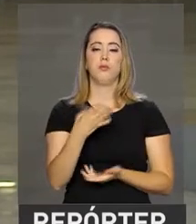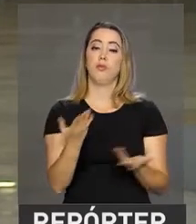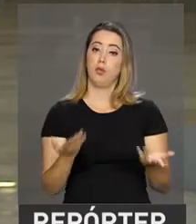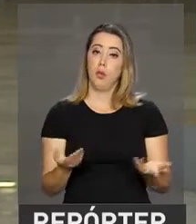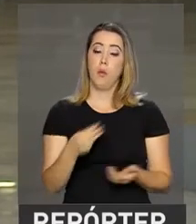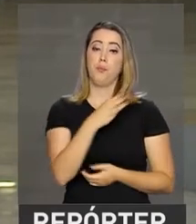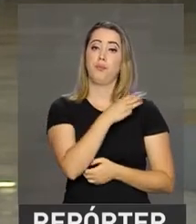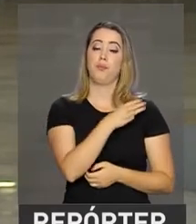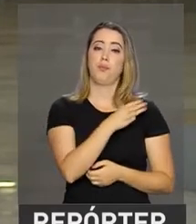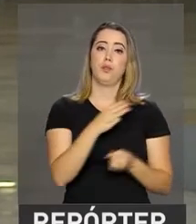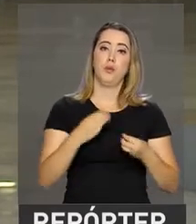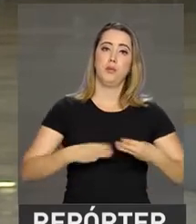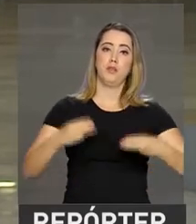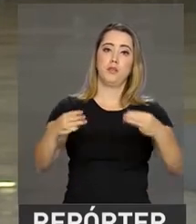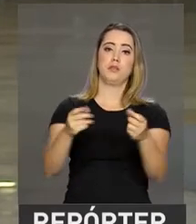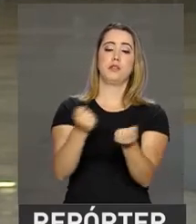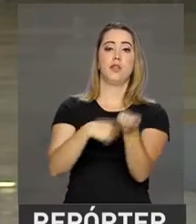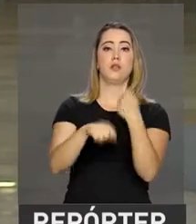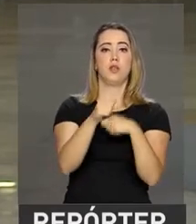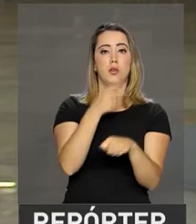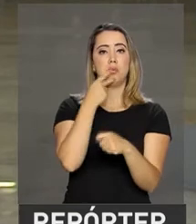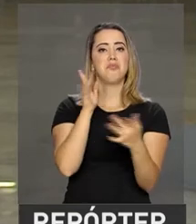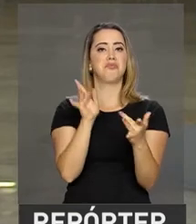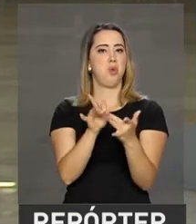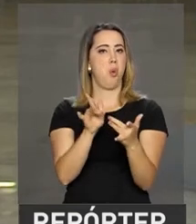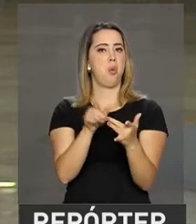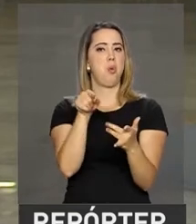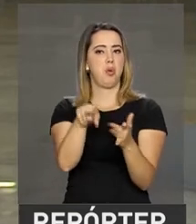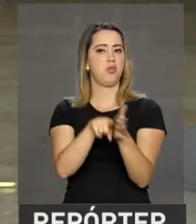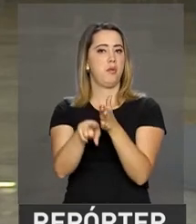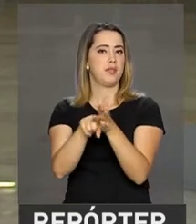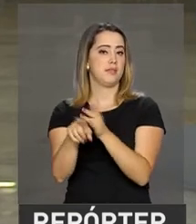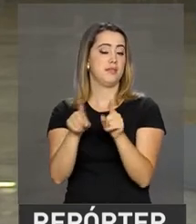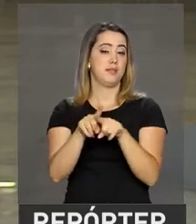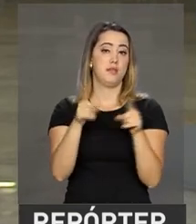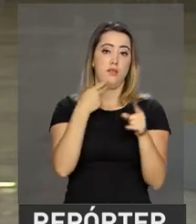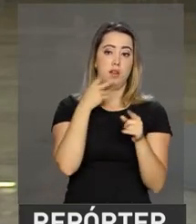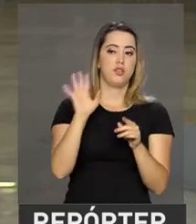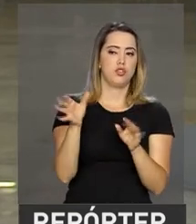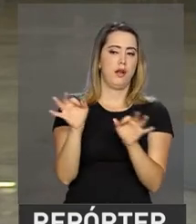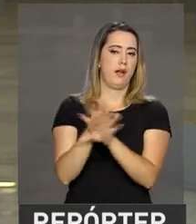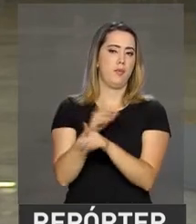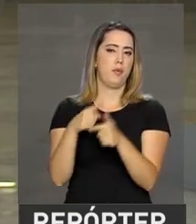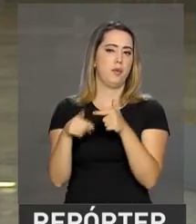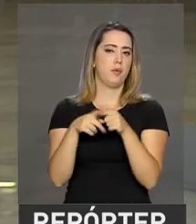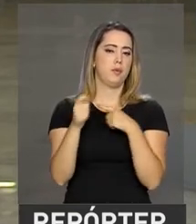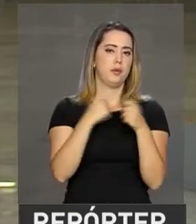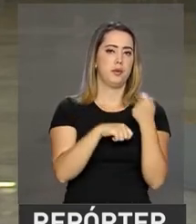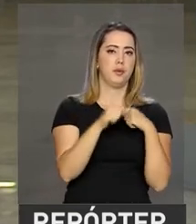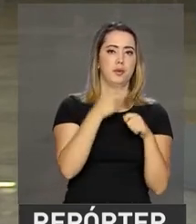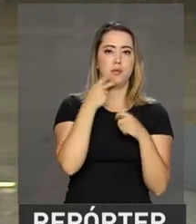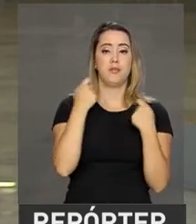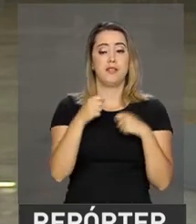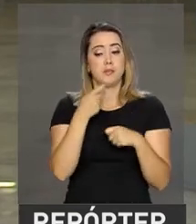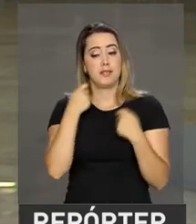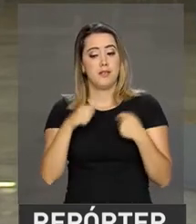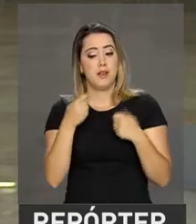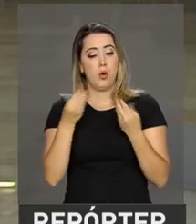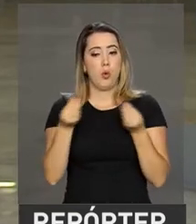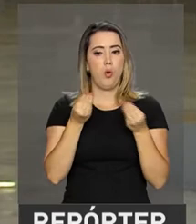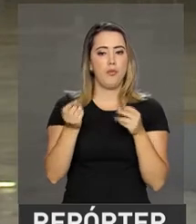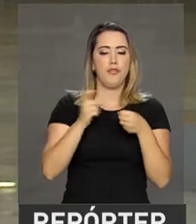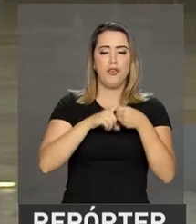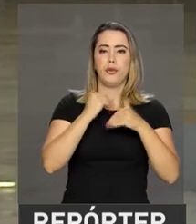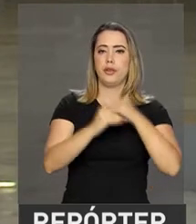Vargas. O Brasil saiu da recessão. E a grande questão agora é responder como vai ser a recuperação